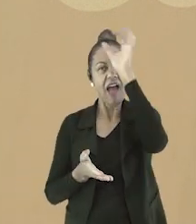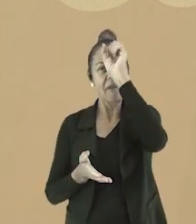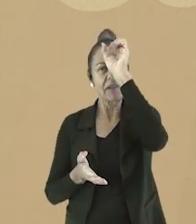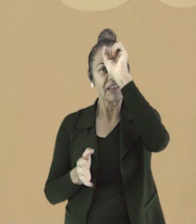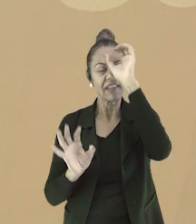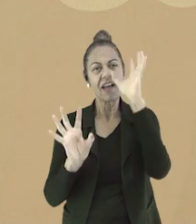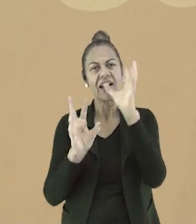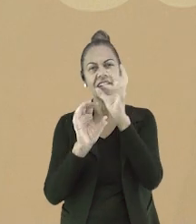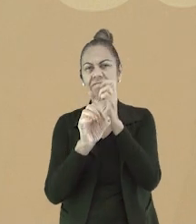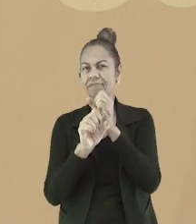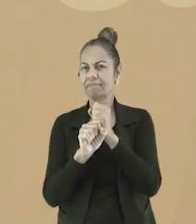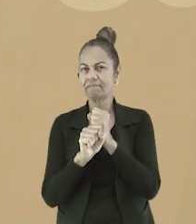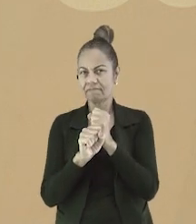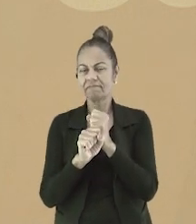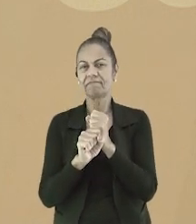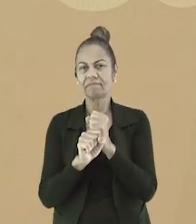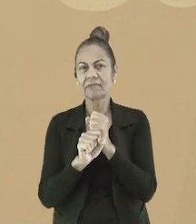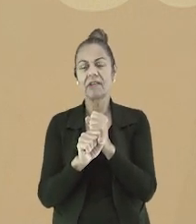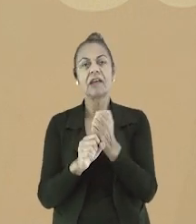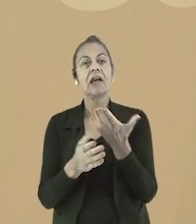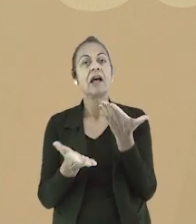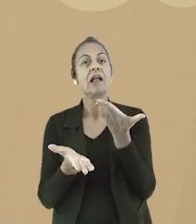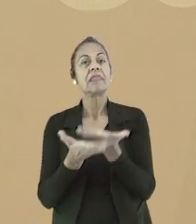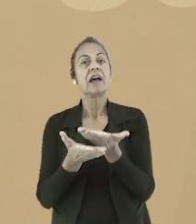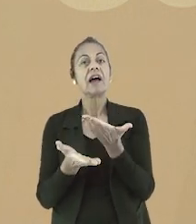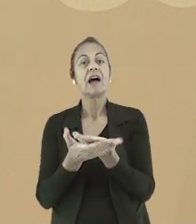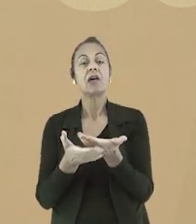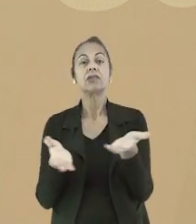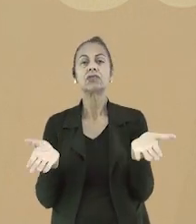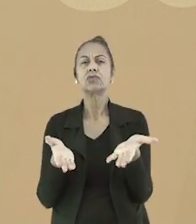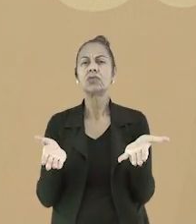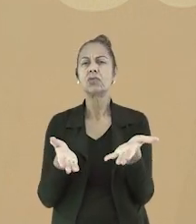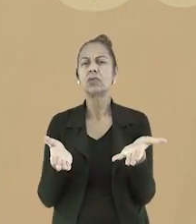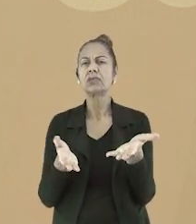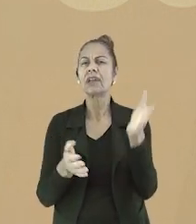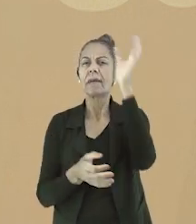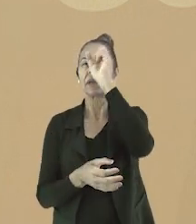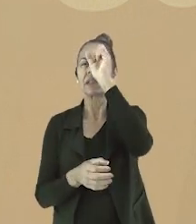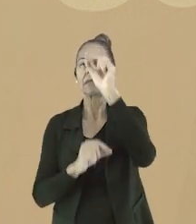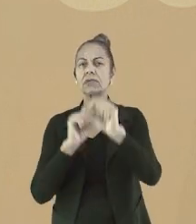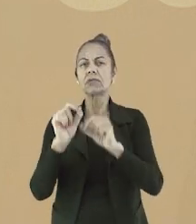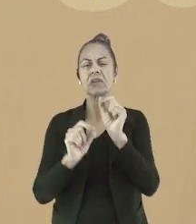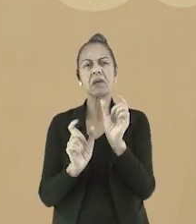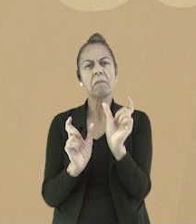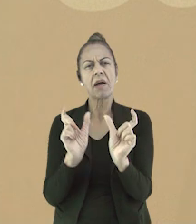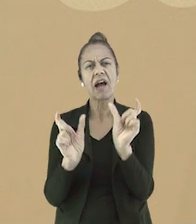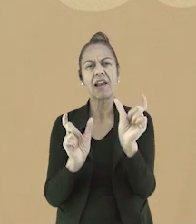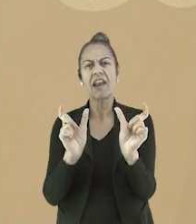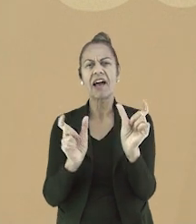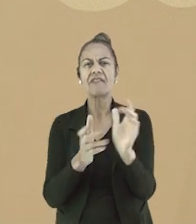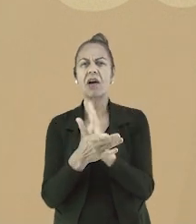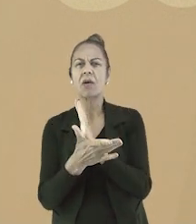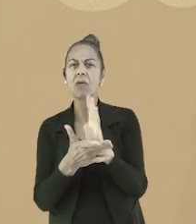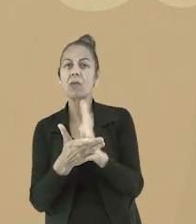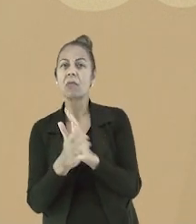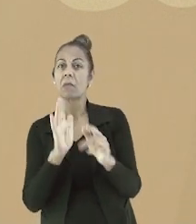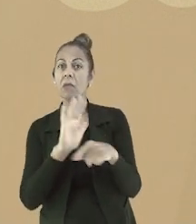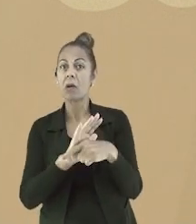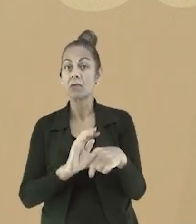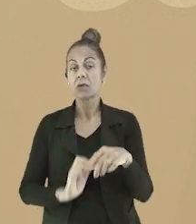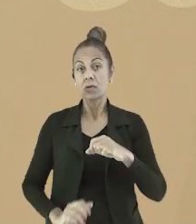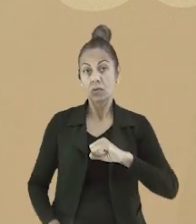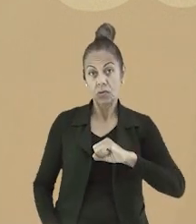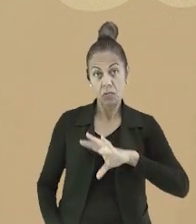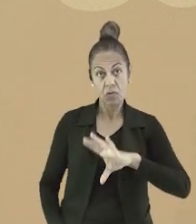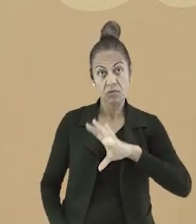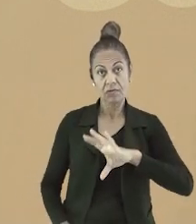Agora, um breve resumo sobre a aula de hoje. Na aula de hoje, nós entendemos o motivo das mudanças que ocorreram em